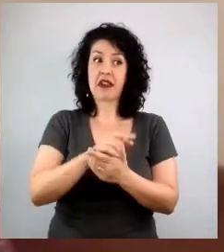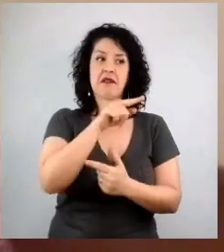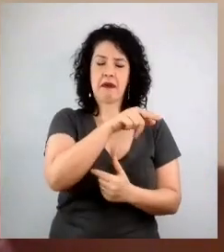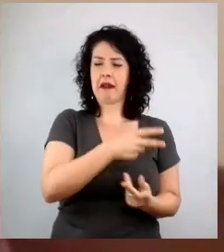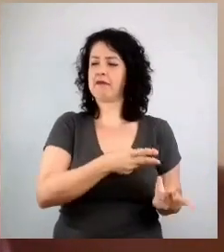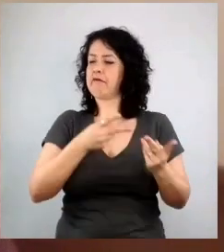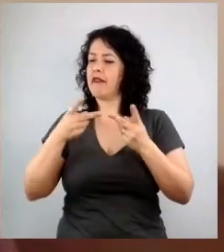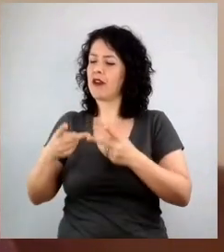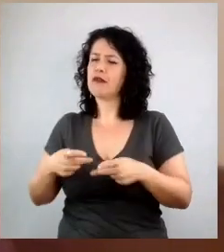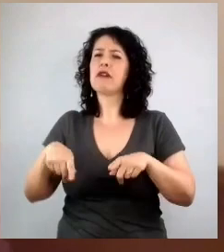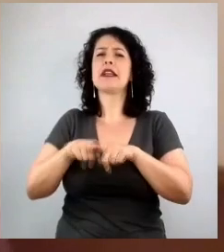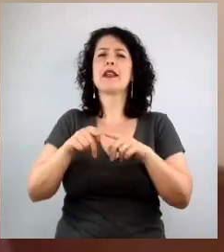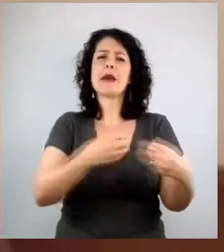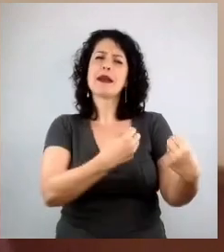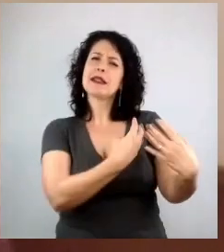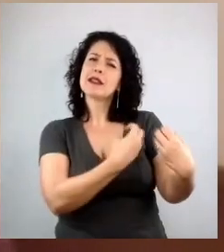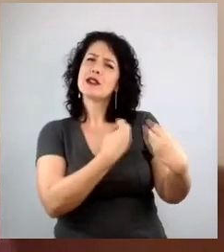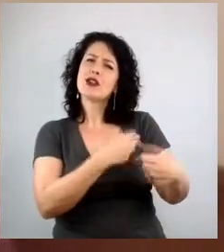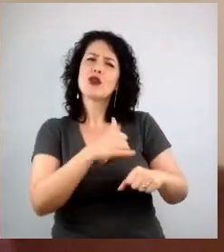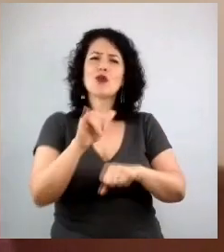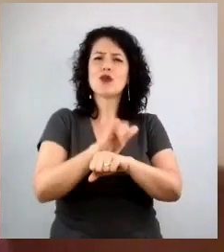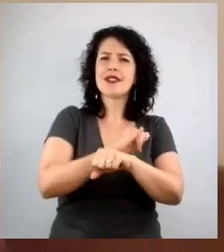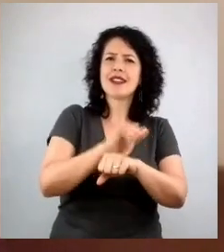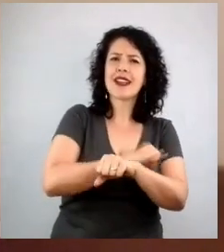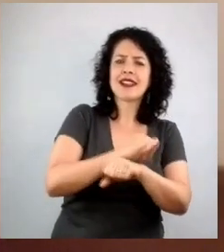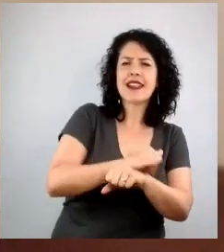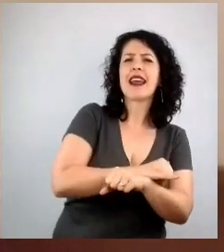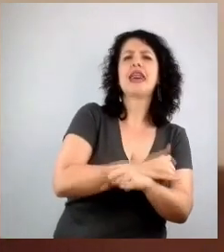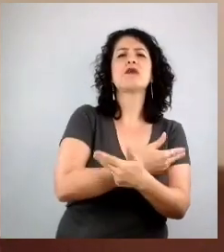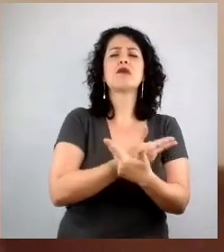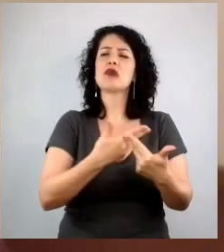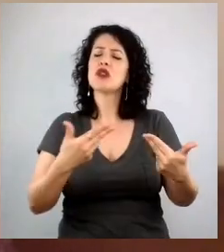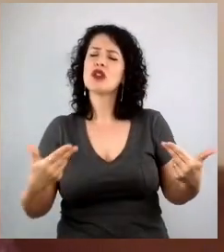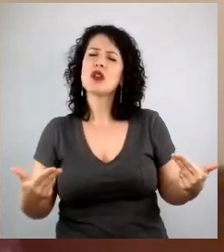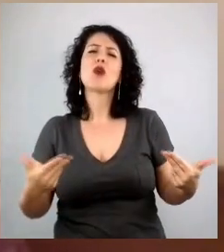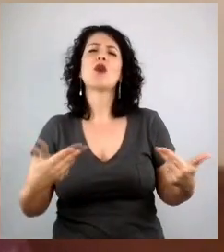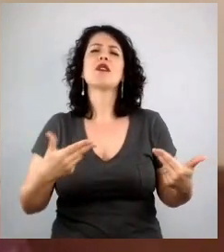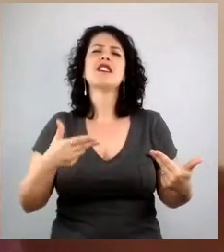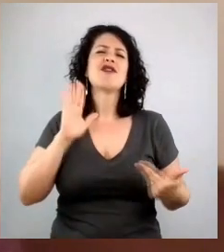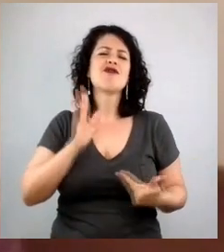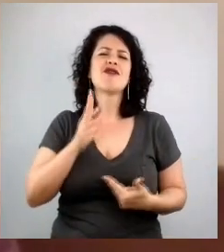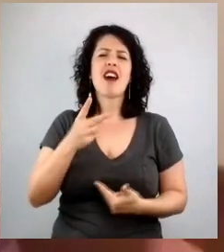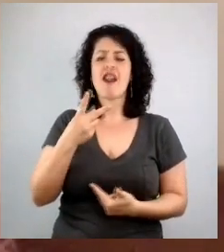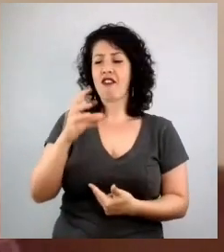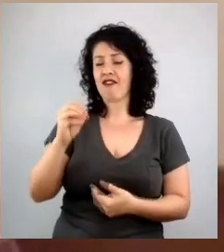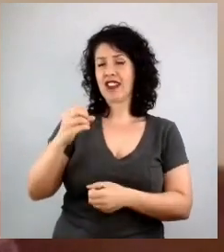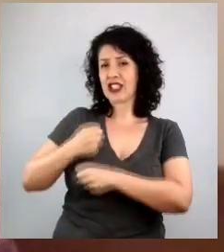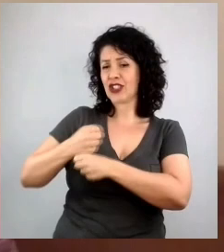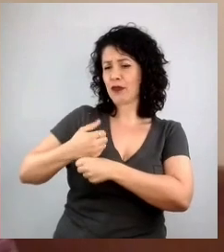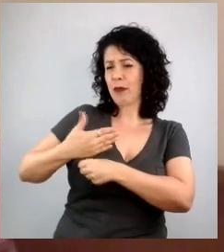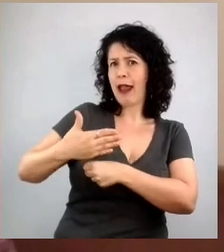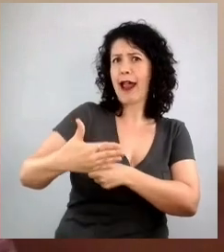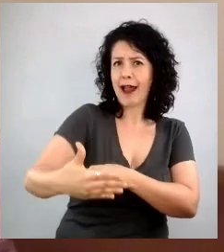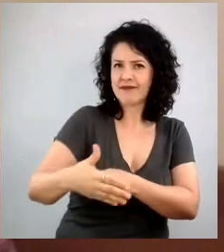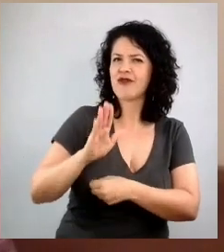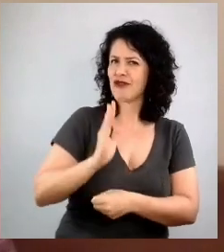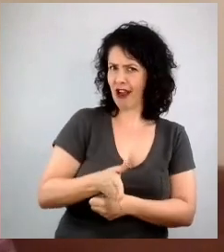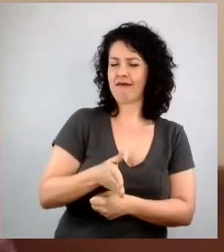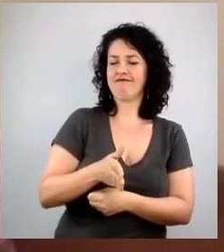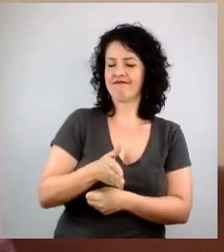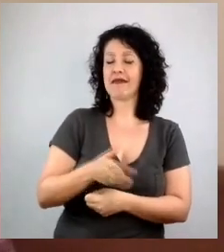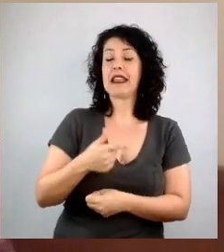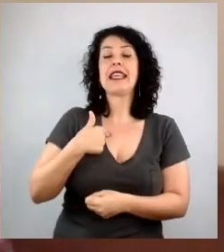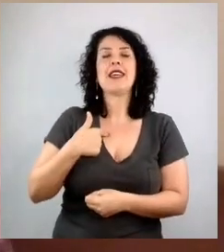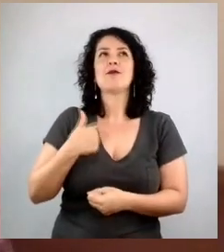estratégia, foram muitas coisas. Lá vão 20 anos de história. Mas acho que eu quero aproveitar esse tempo